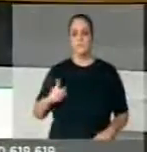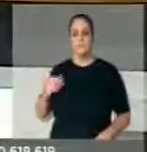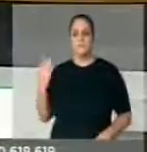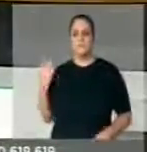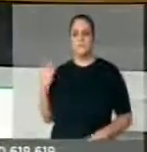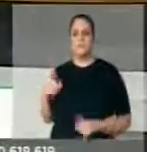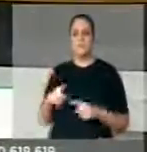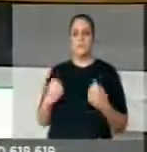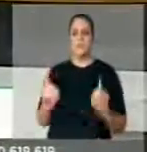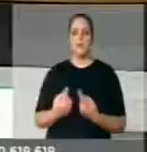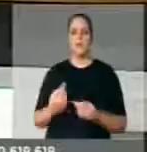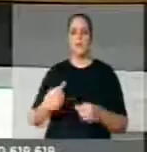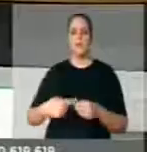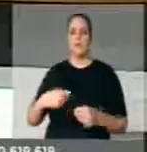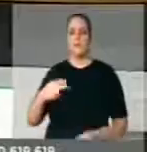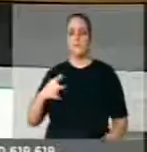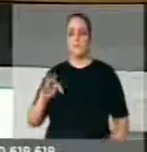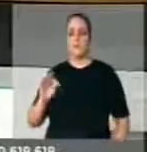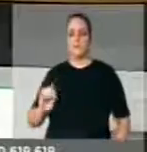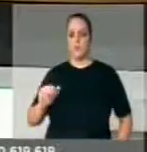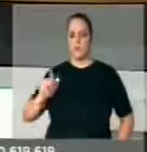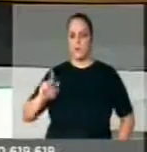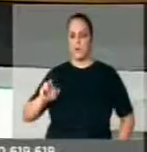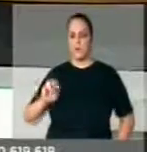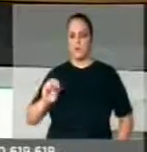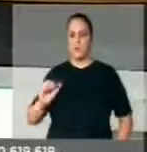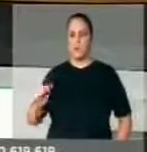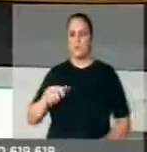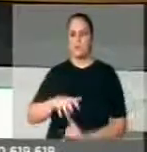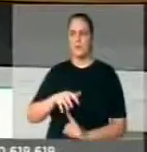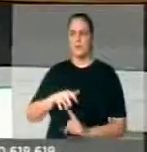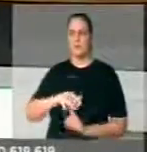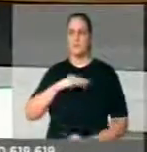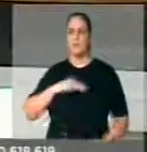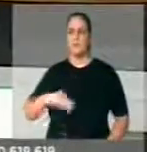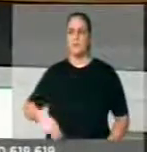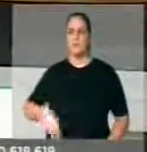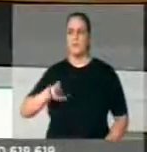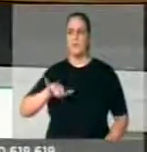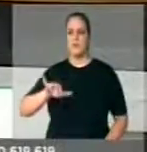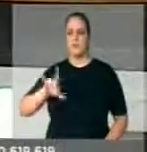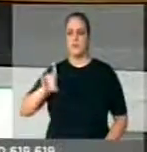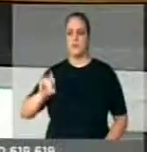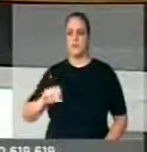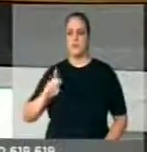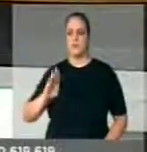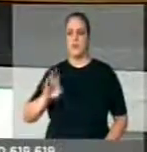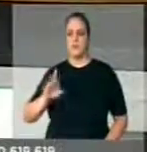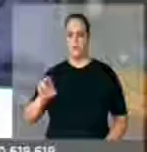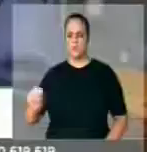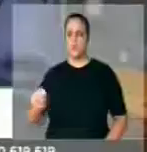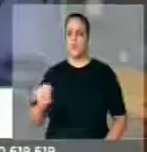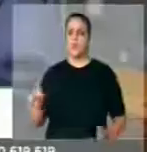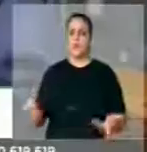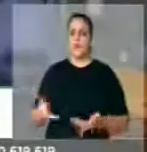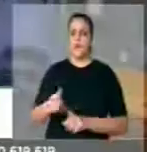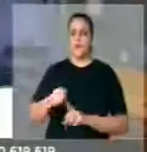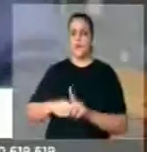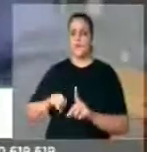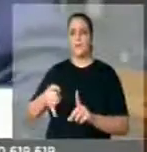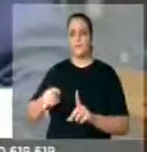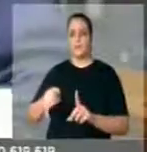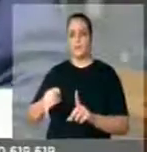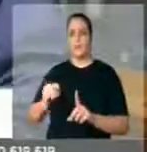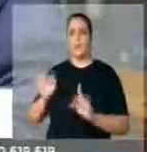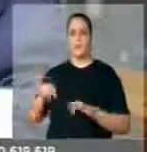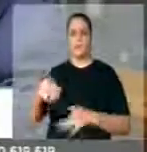na cidade de Ponta Grossa, no Paraná, com o ministro da Saúde, Ricardo Barros, agora no final do mês de janeiro.